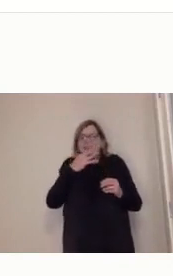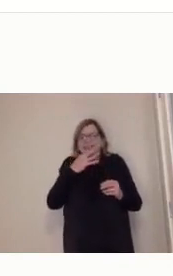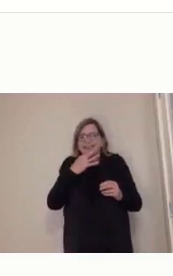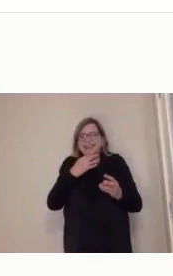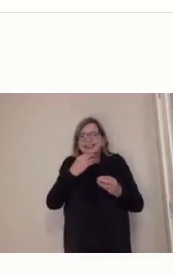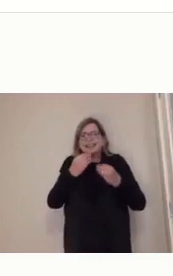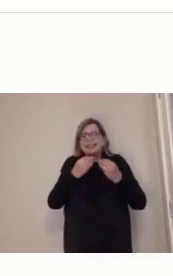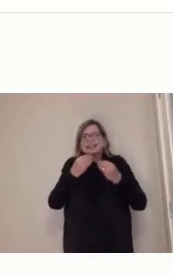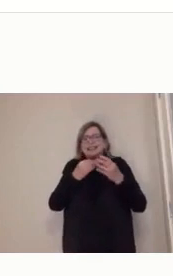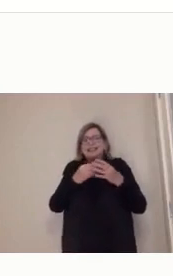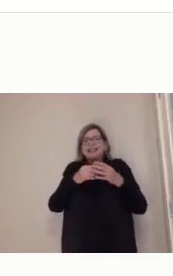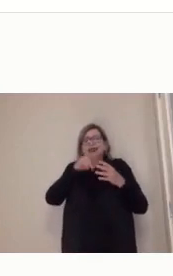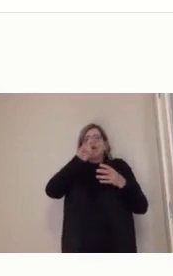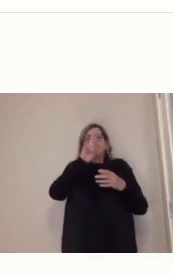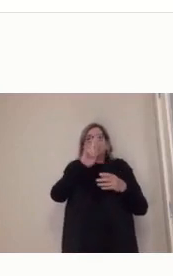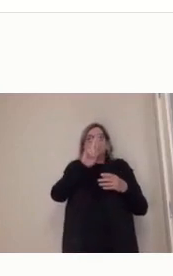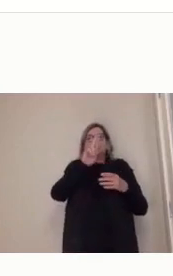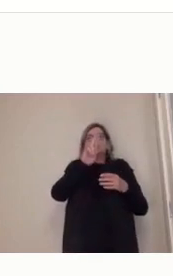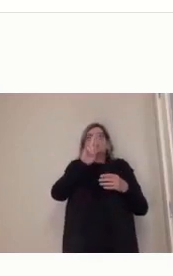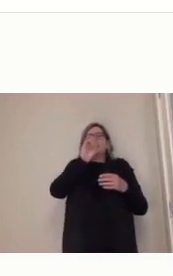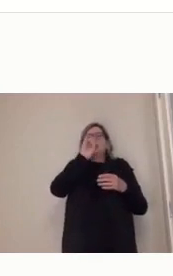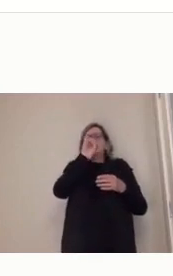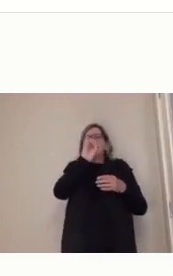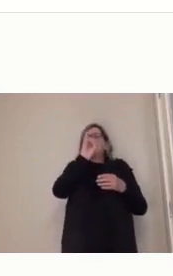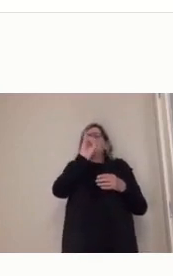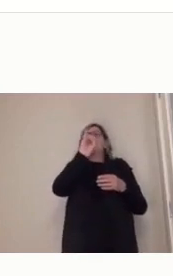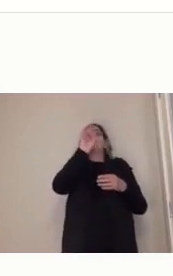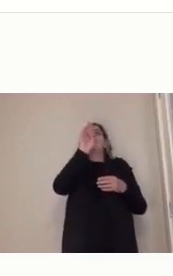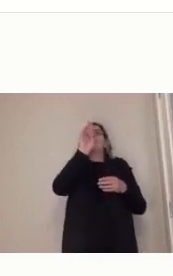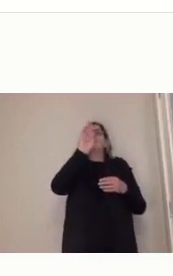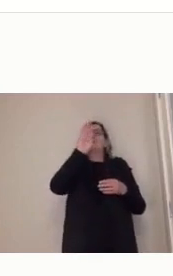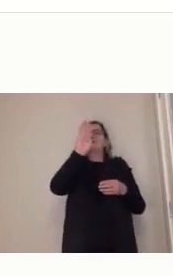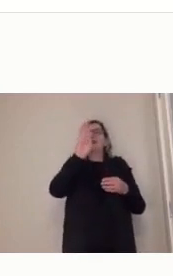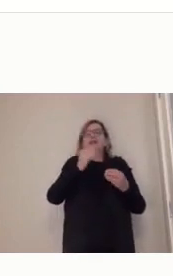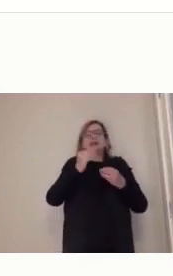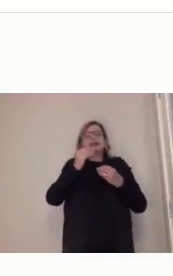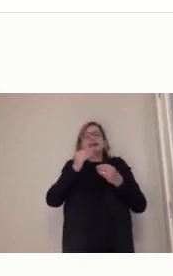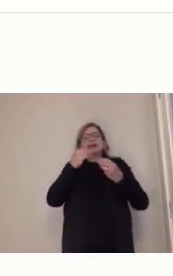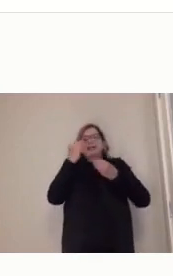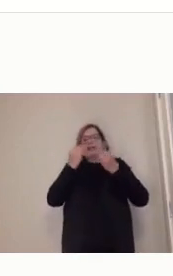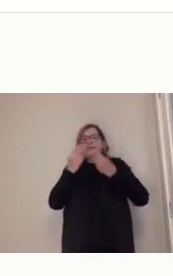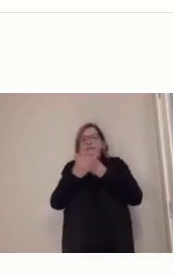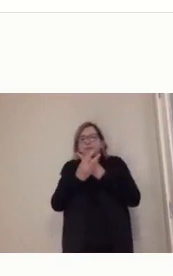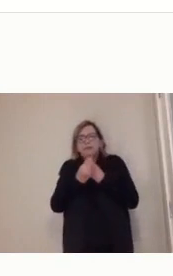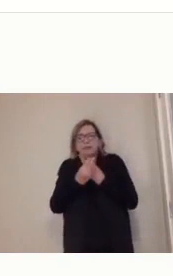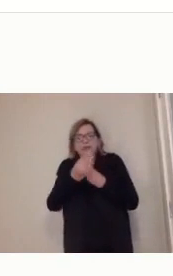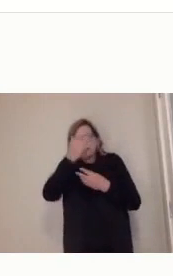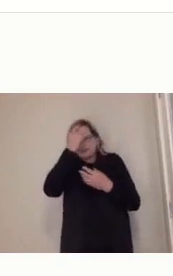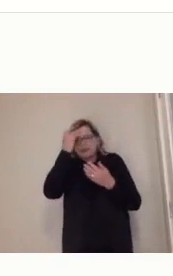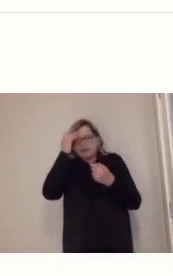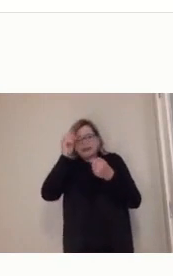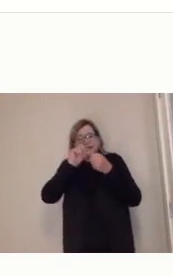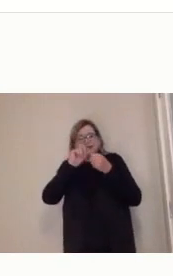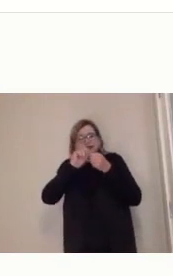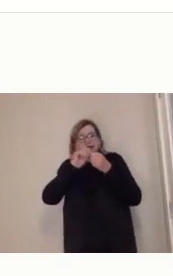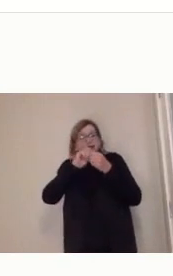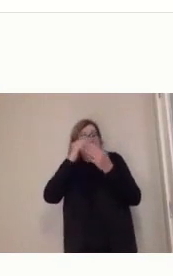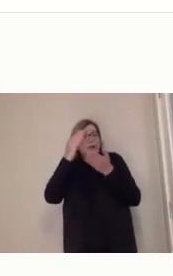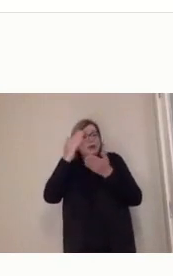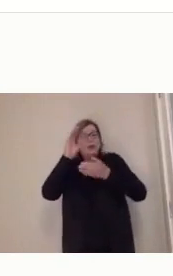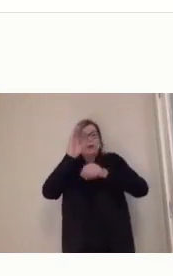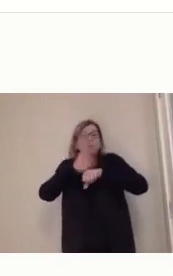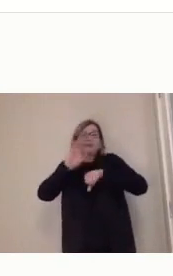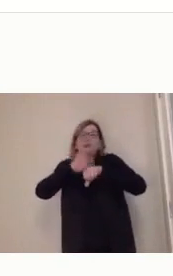Brasileiro que faziam cursos por correspondência e que depois passou também a ser transmitido por rádio esses mesmos cursos,